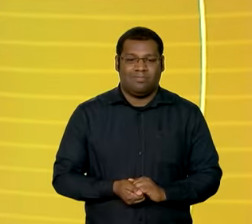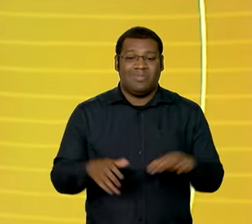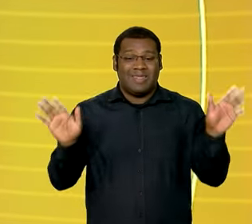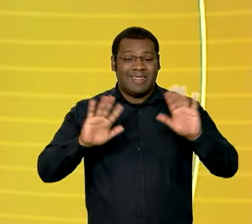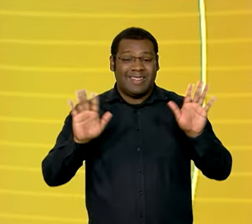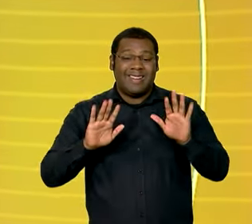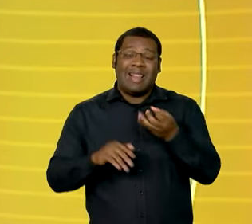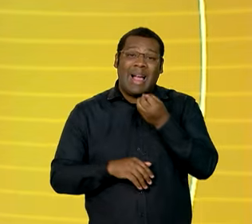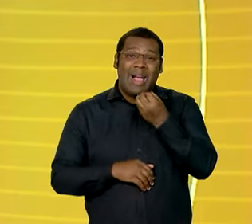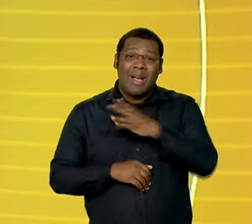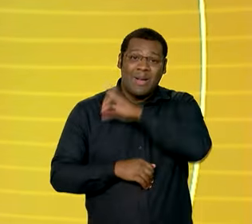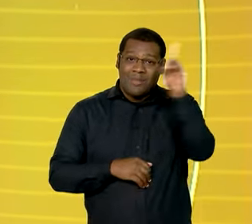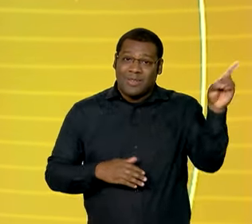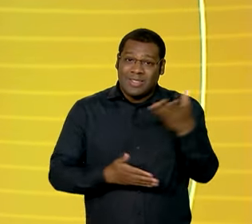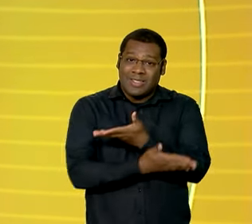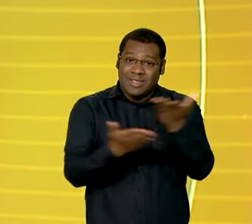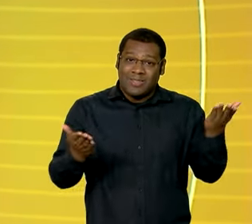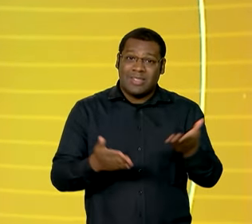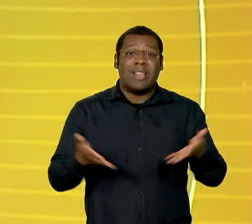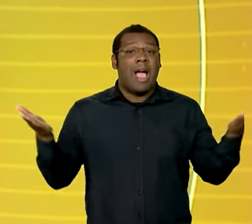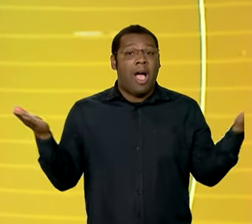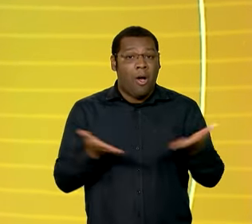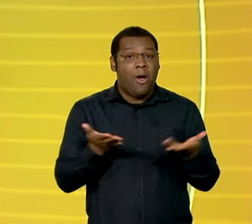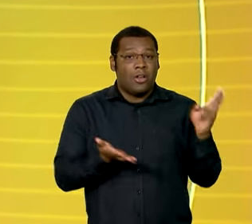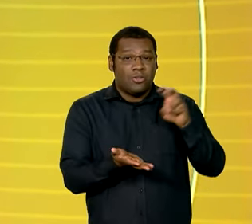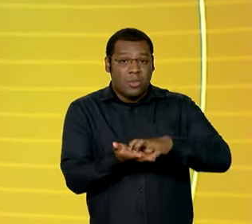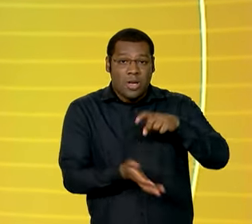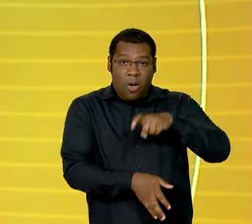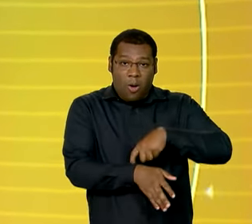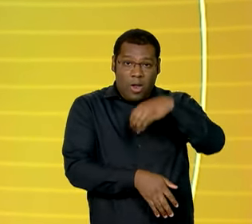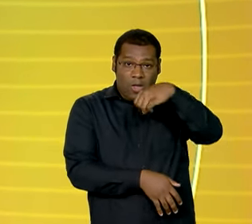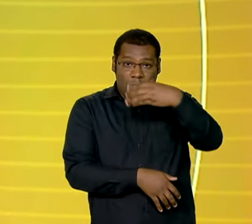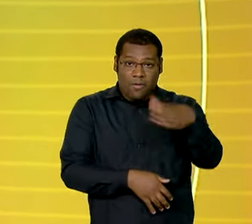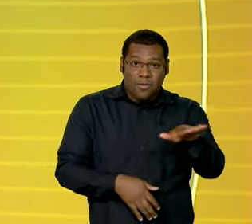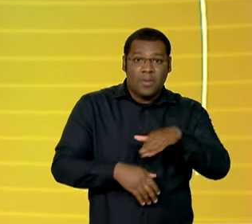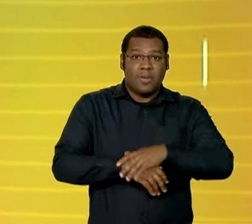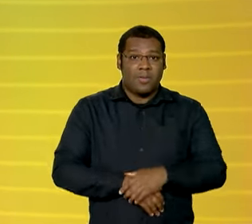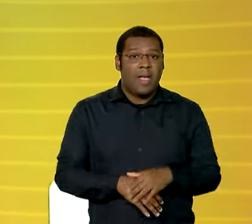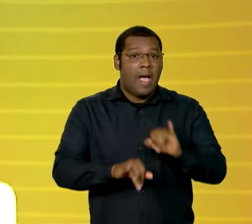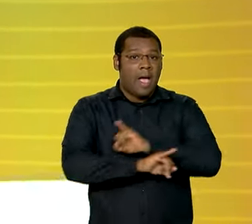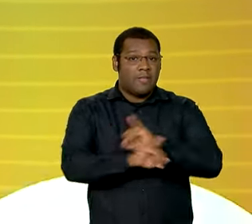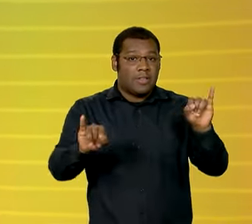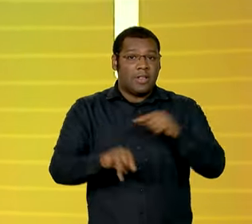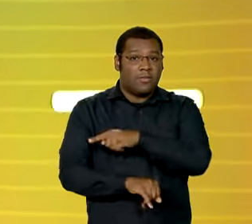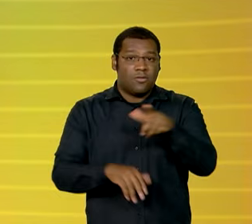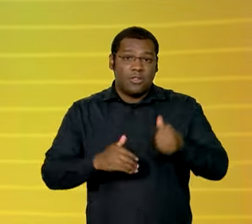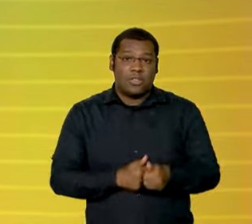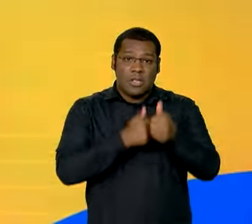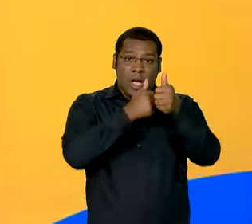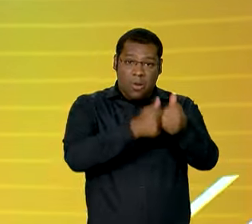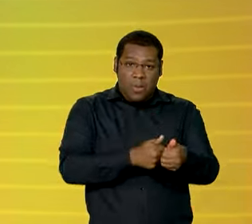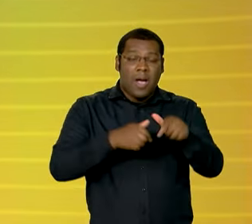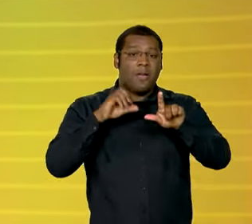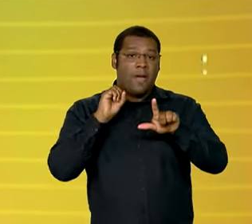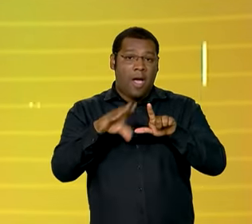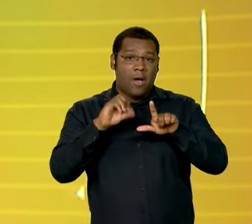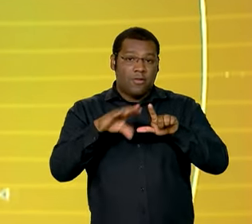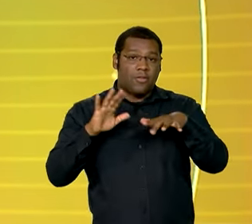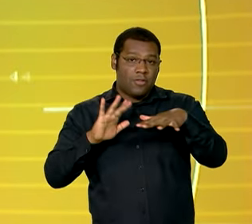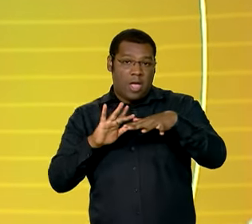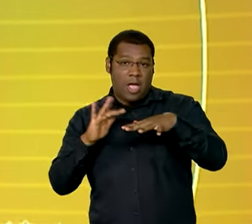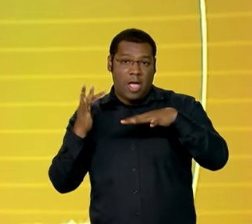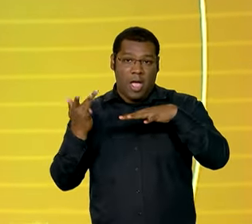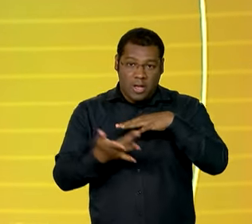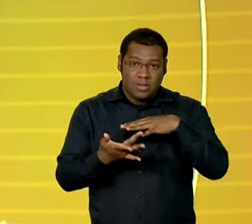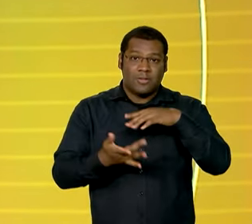Olá, muito bom dia para você. São 9h30 da manhã. Lembrando que você pode nos acompanhar também ao vivo pelas redes